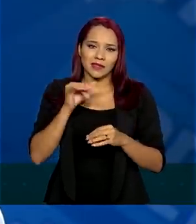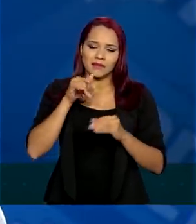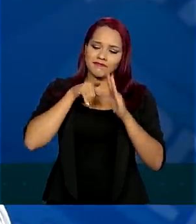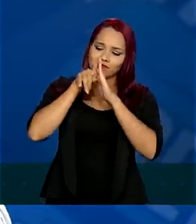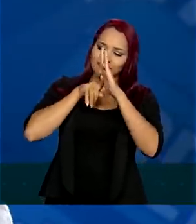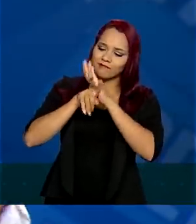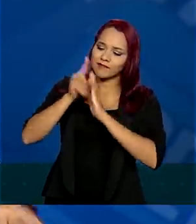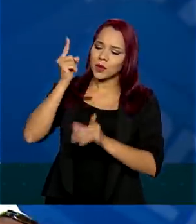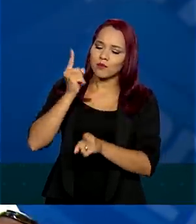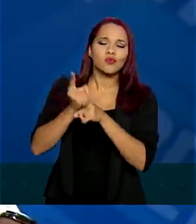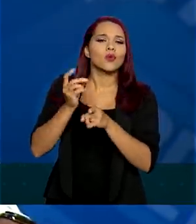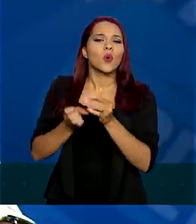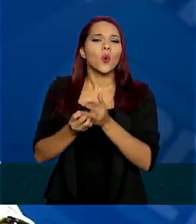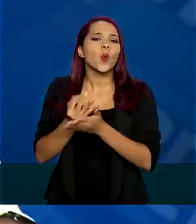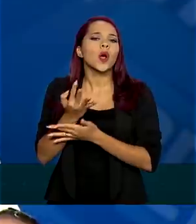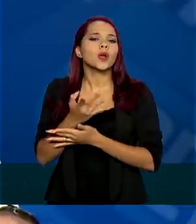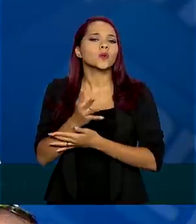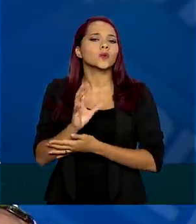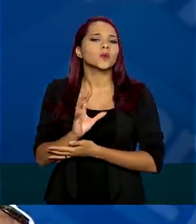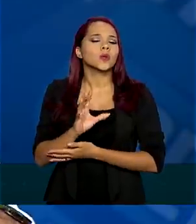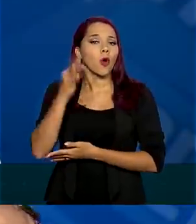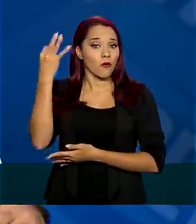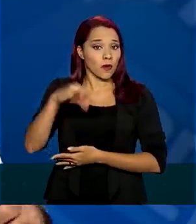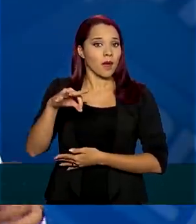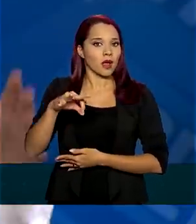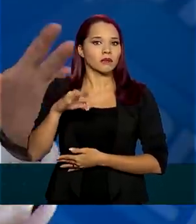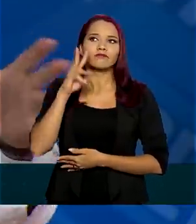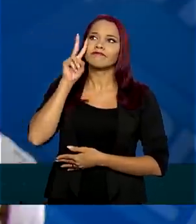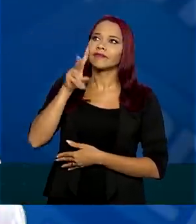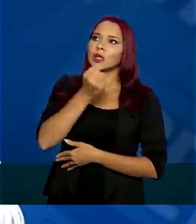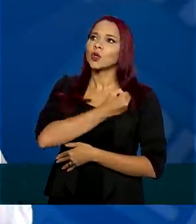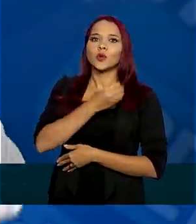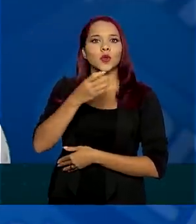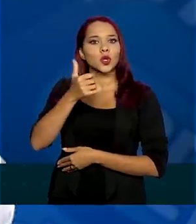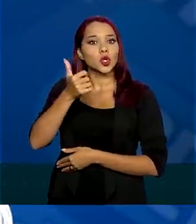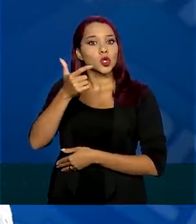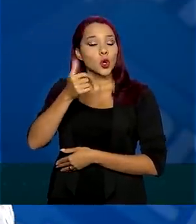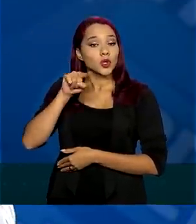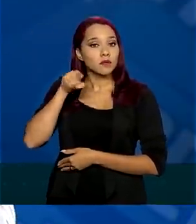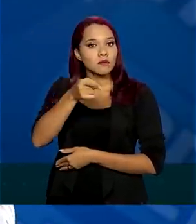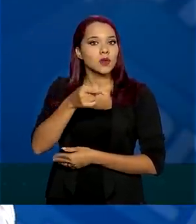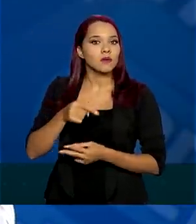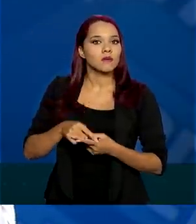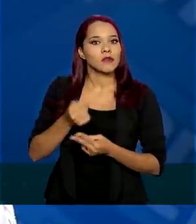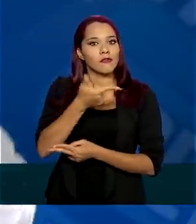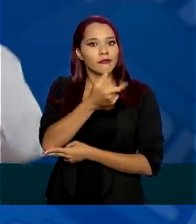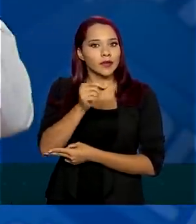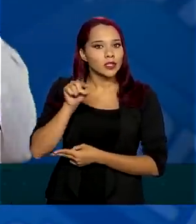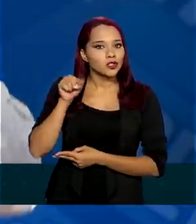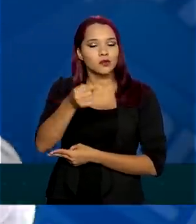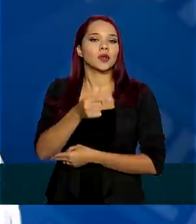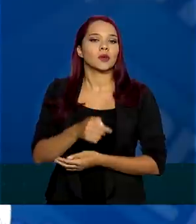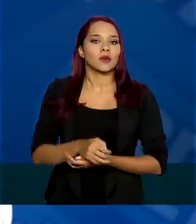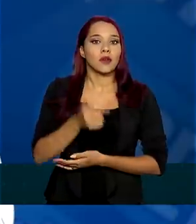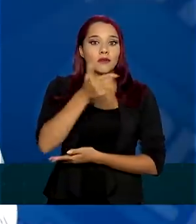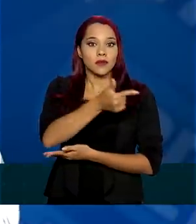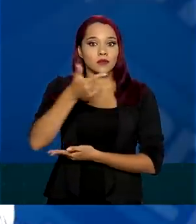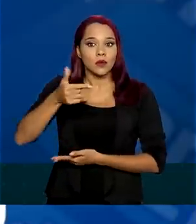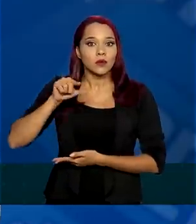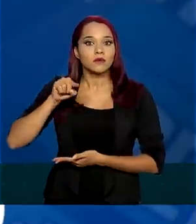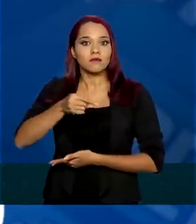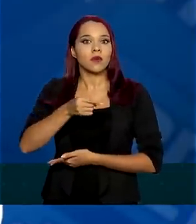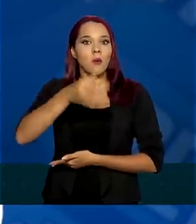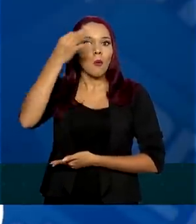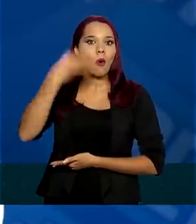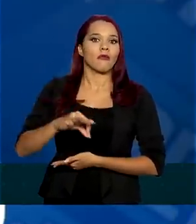Quais foram os casos confirmados? Então, se eu olha os números lá, você vai falar, tem 12 mil, 20 mil, 22 mil casos